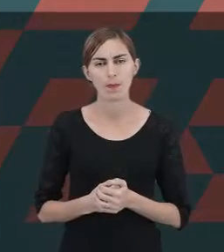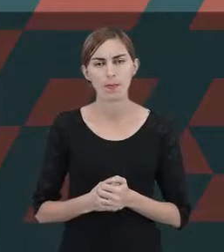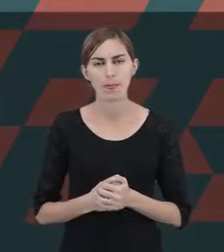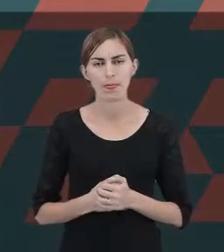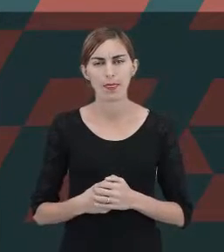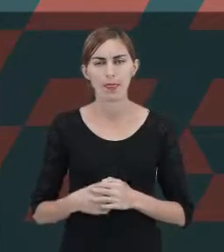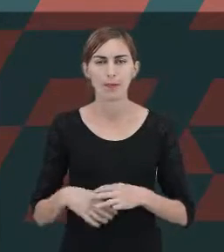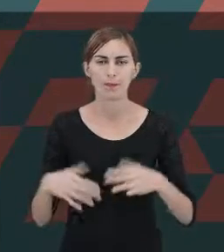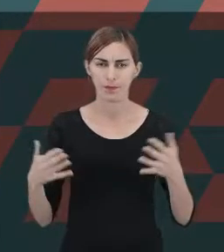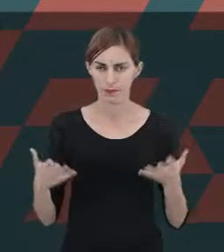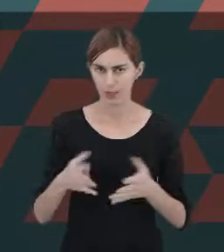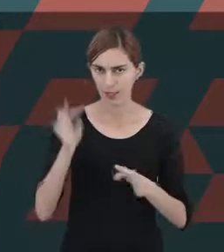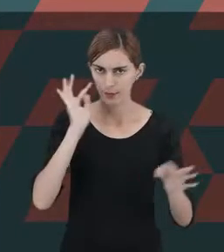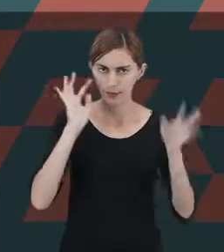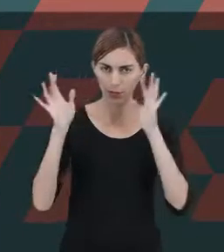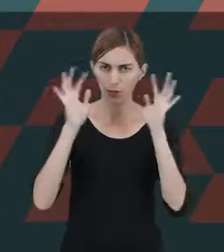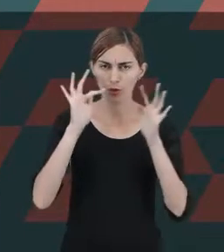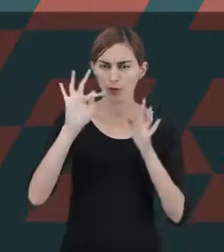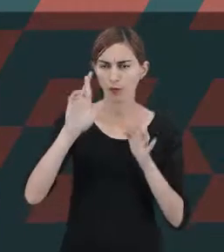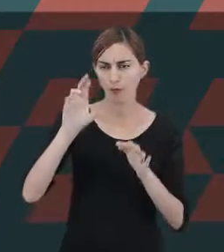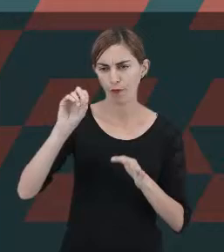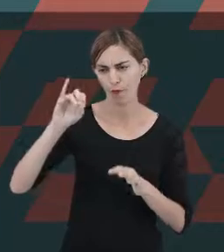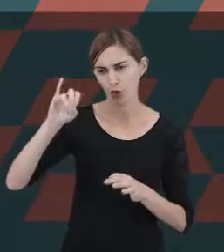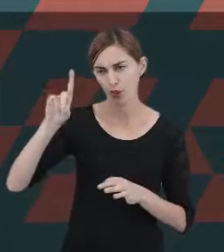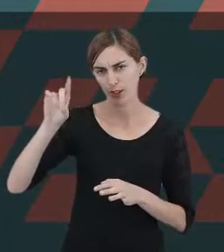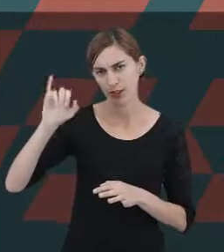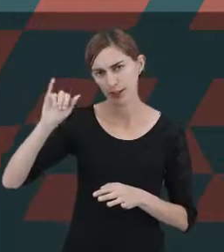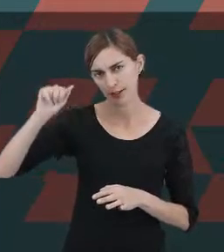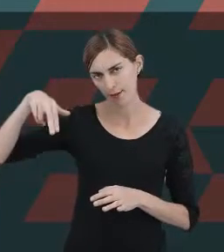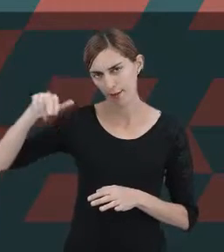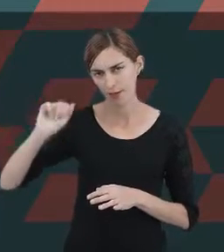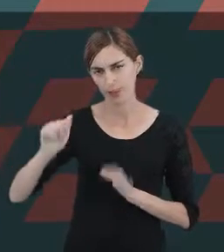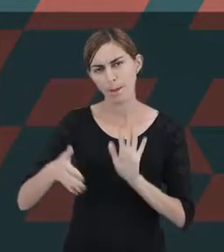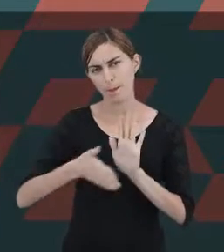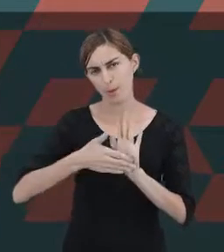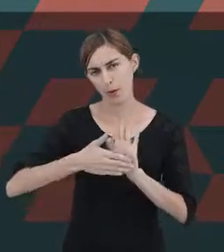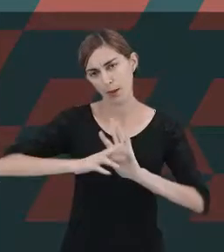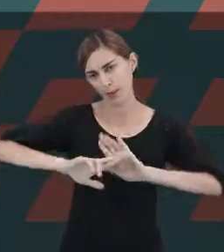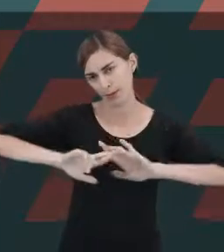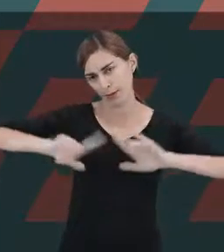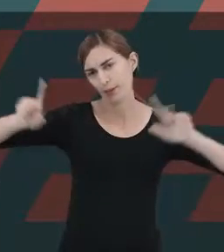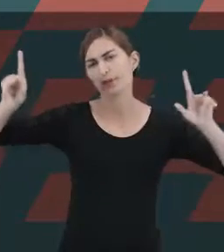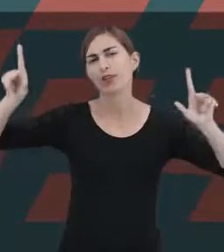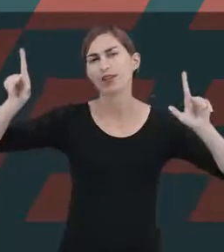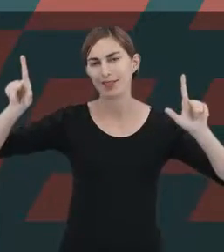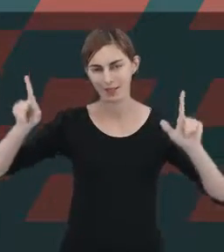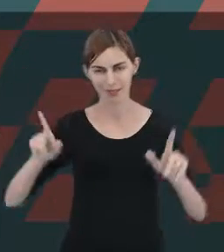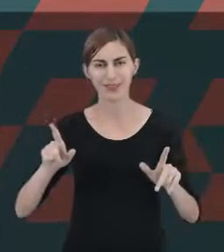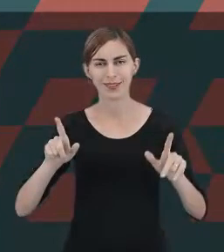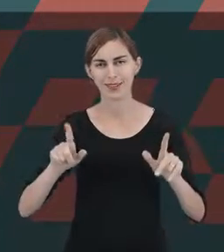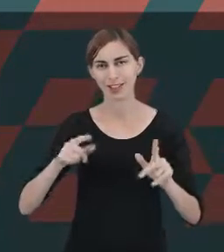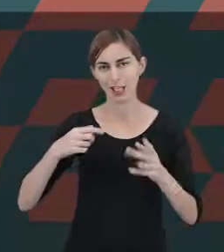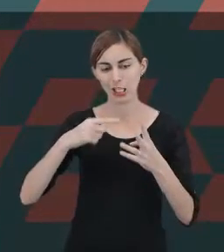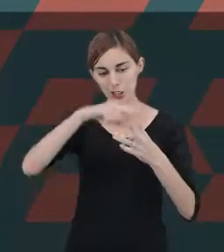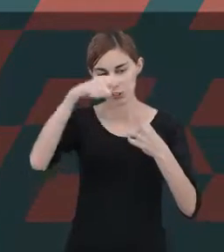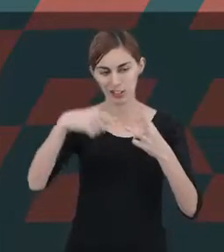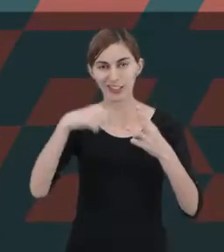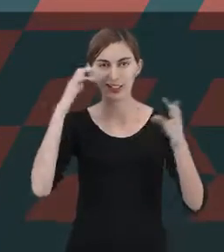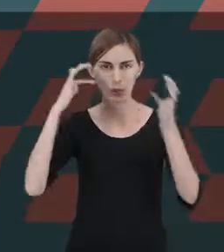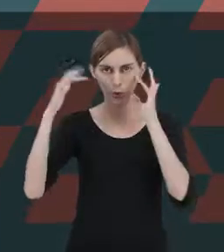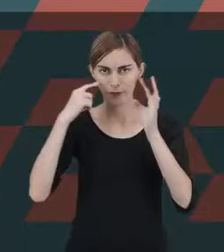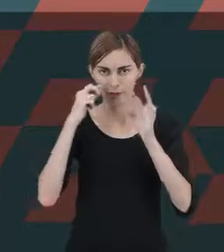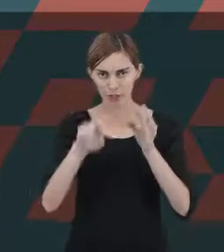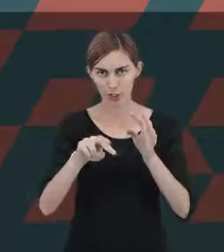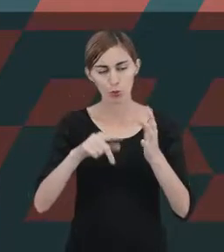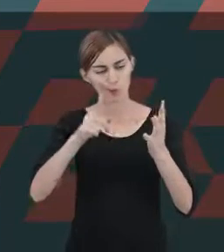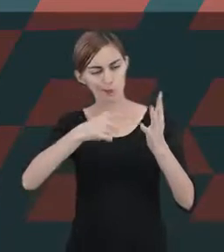A teoria freudiana traz uma proposta totalmente diferente das teorias que nós vimos até agora de